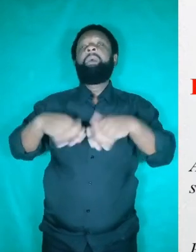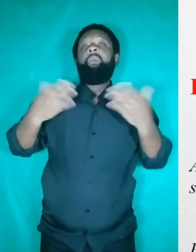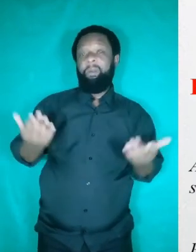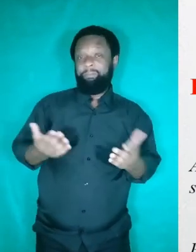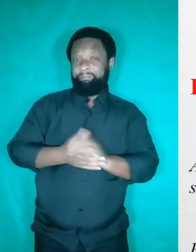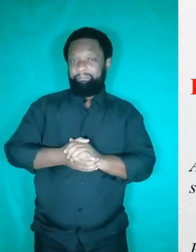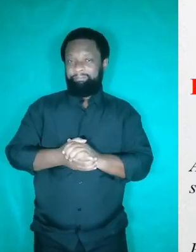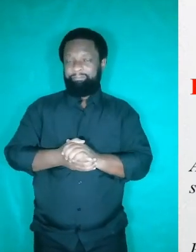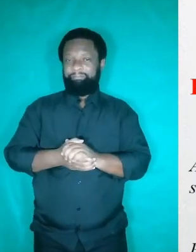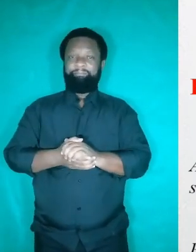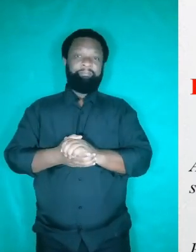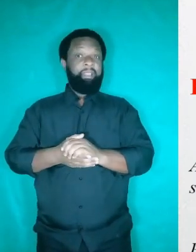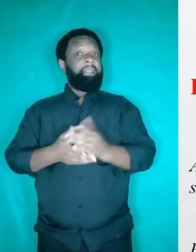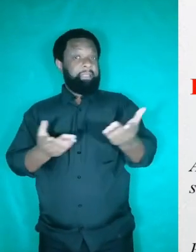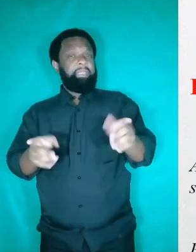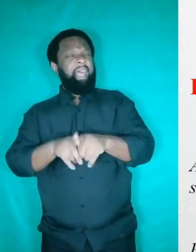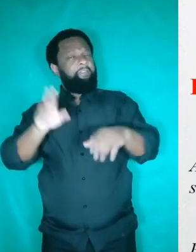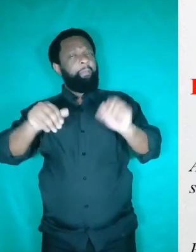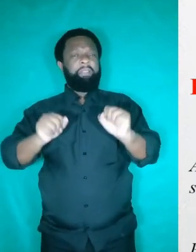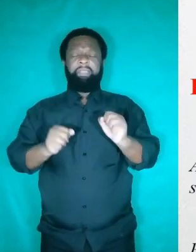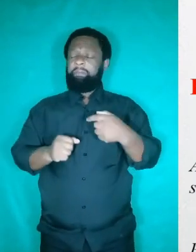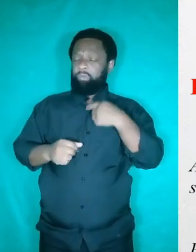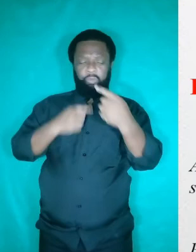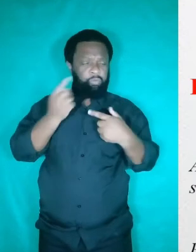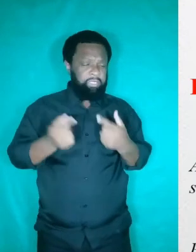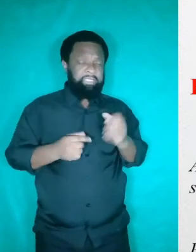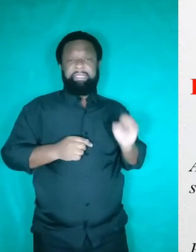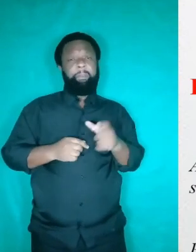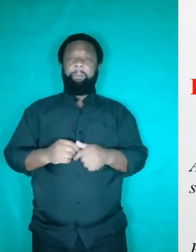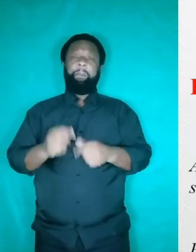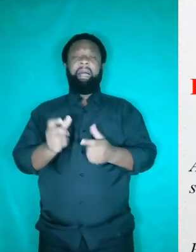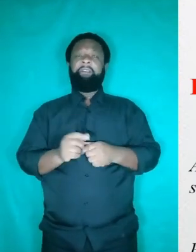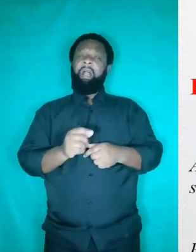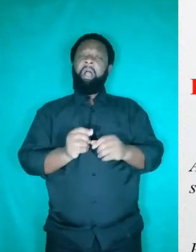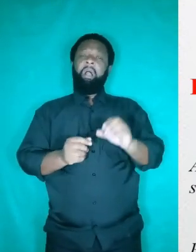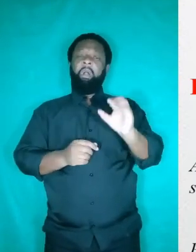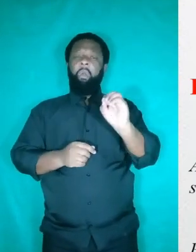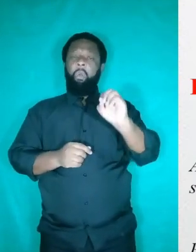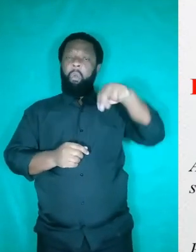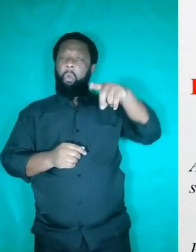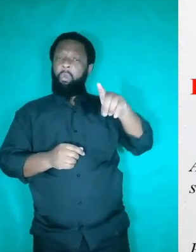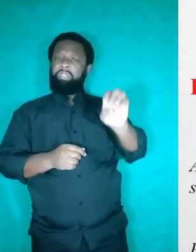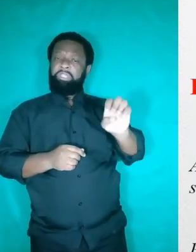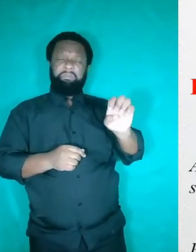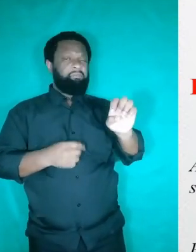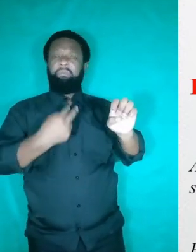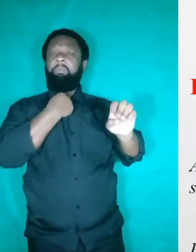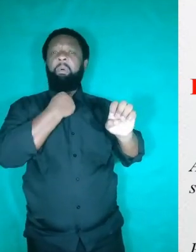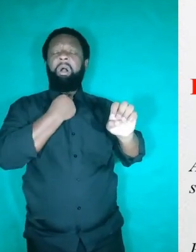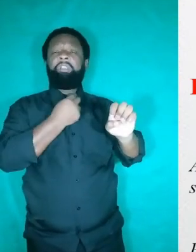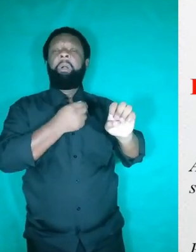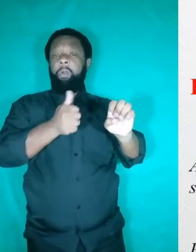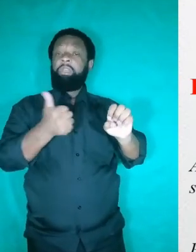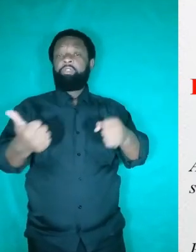Tá, e aí você pode estar se perguntando, se eu não posso usar o ONDE naquele primeiro exemplo, o que eu usaria? Você pode trocar